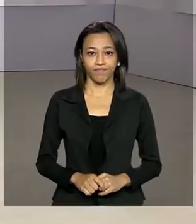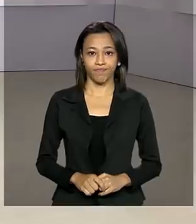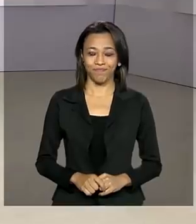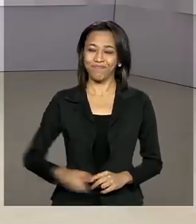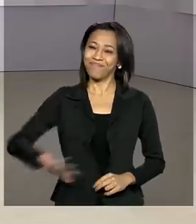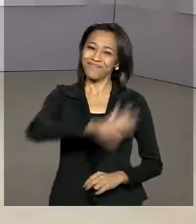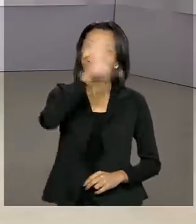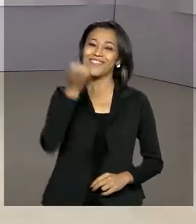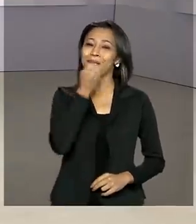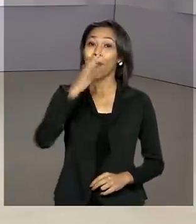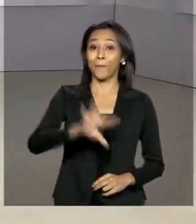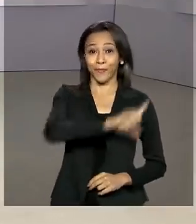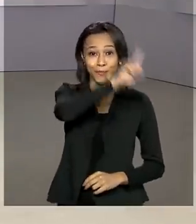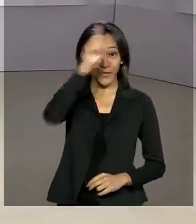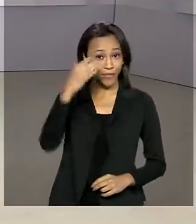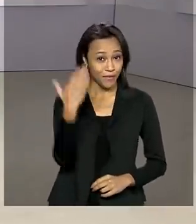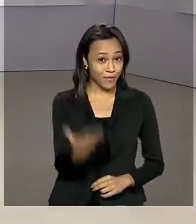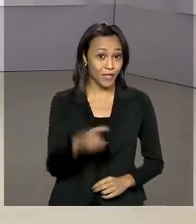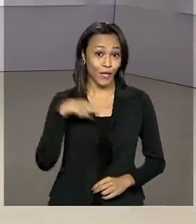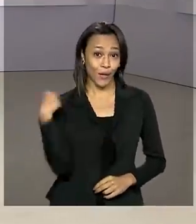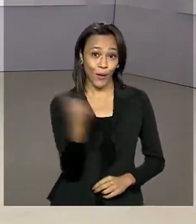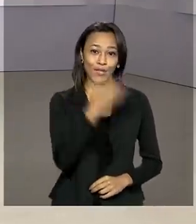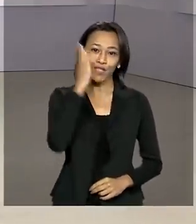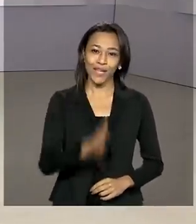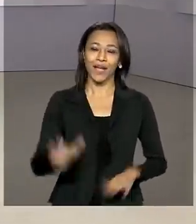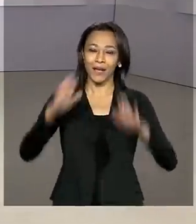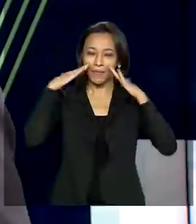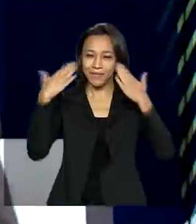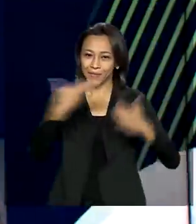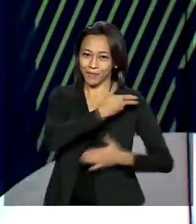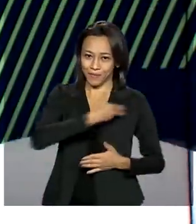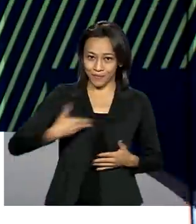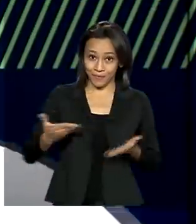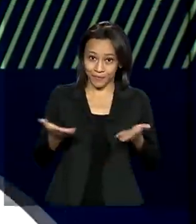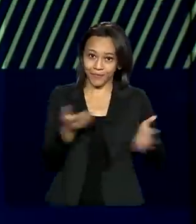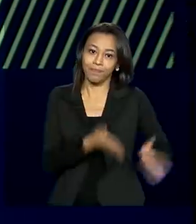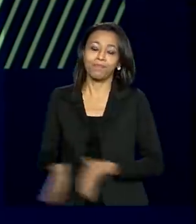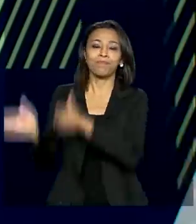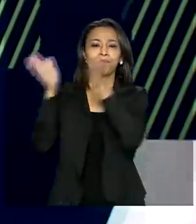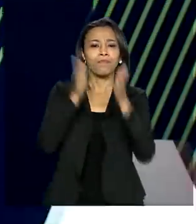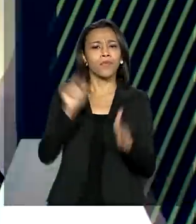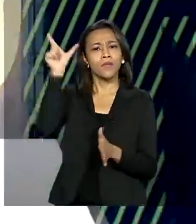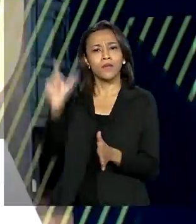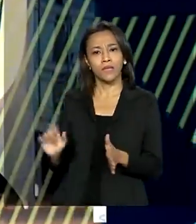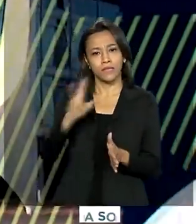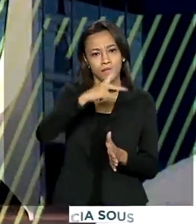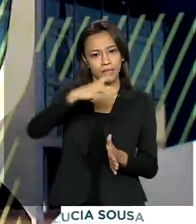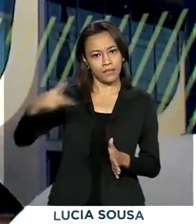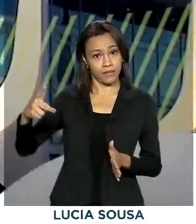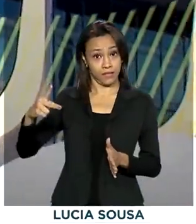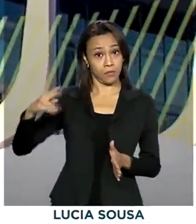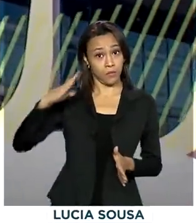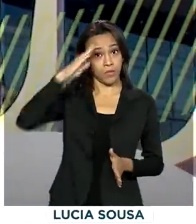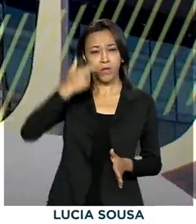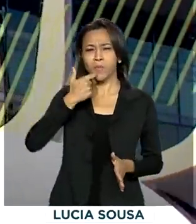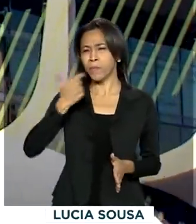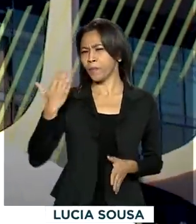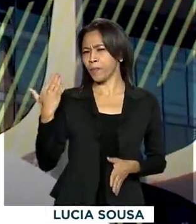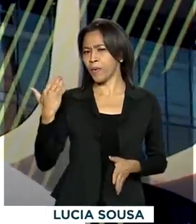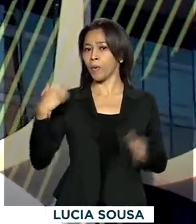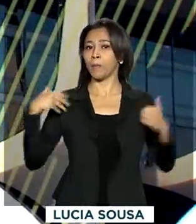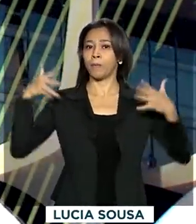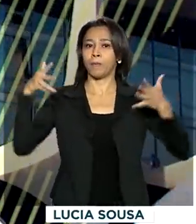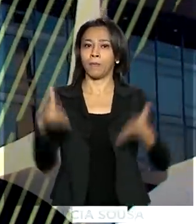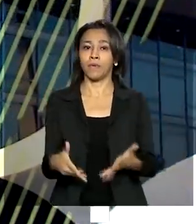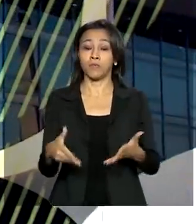Olá, bom dia para você. O governo agora já está no ar. O presidente Jair Bolsonaro participou agora há pouco da entrega da